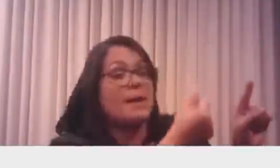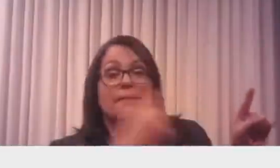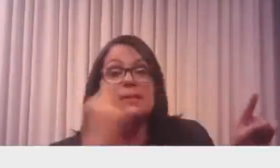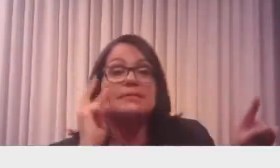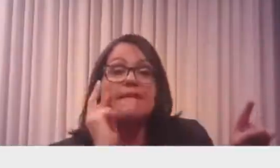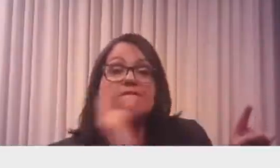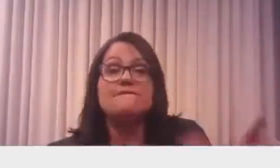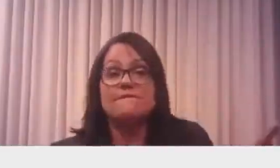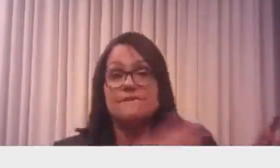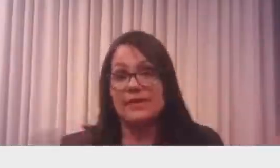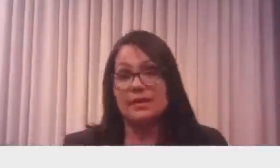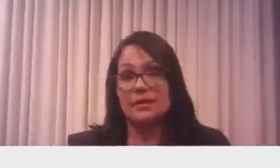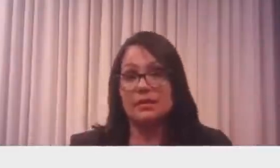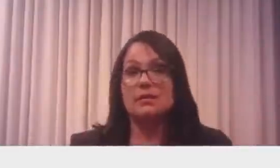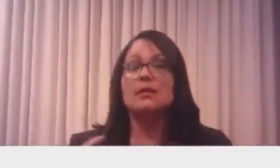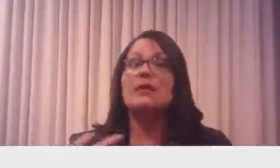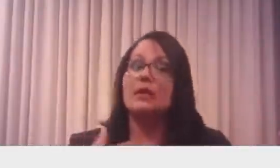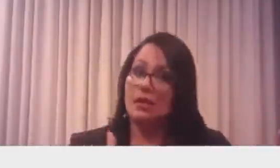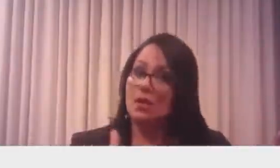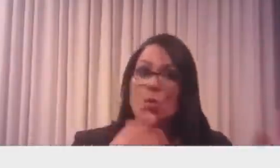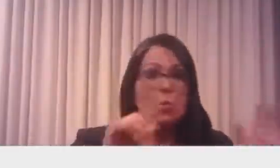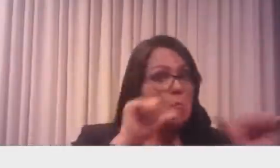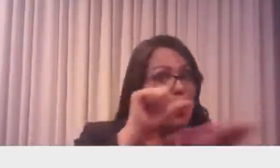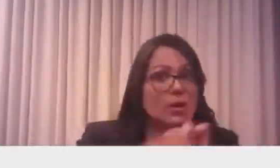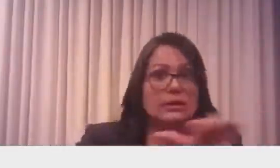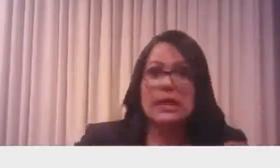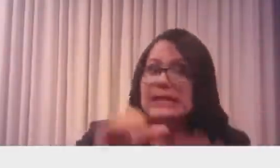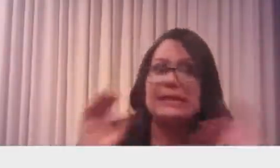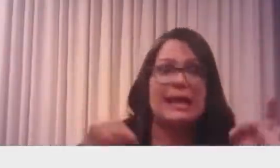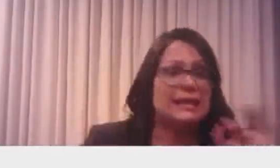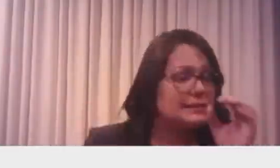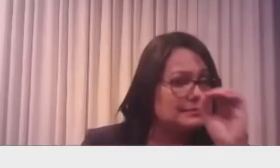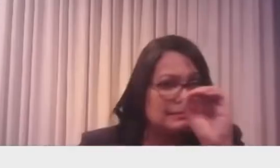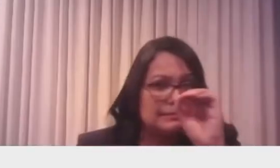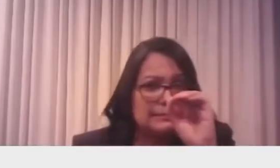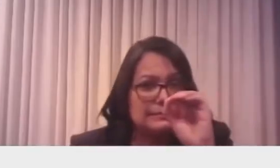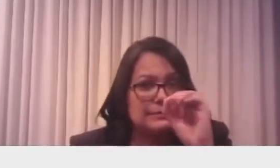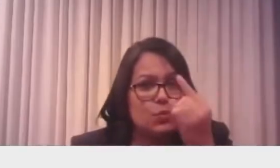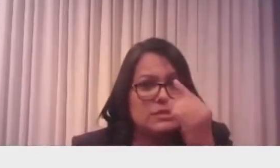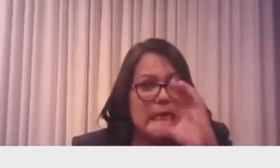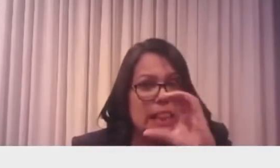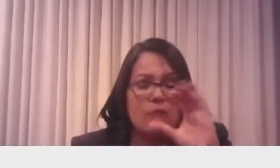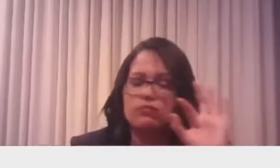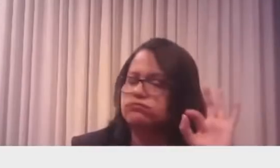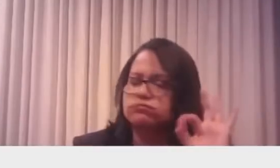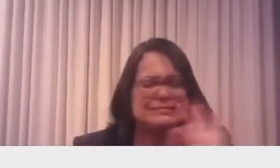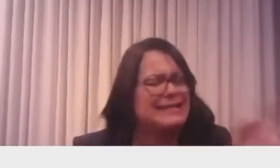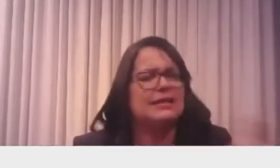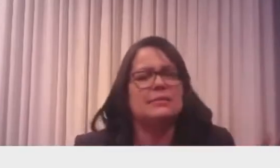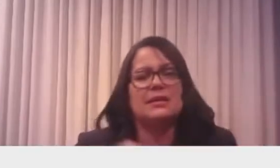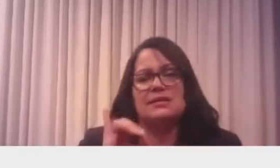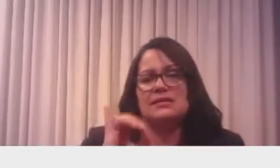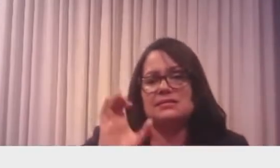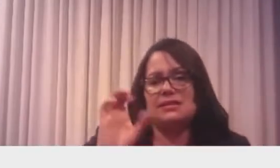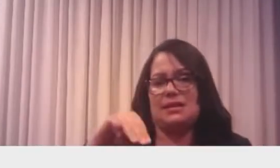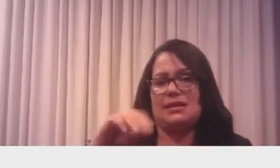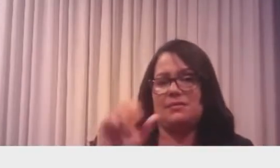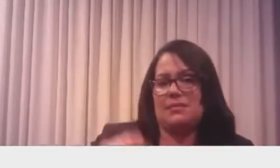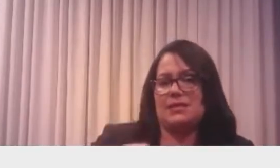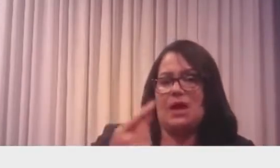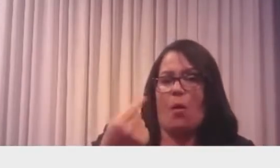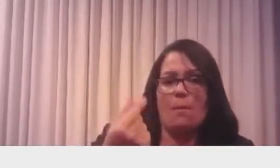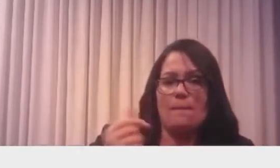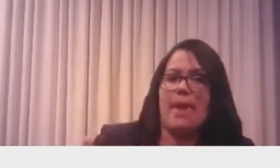É exatamente o mesmo valor. Não houve aumento de um centavo. Agora, o ICMS aumenta toda vez que você aumenta um